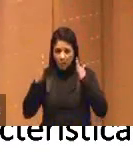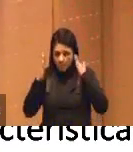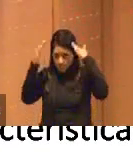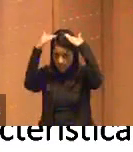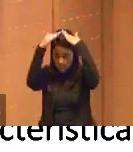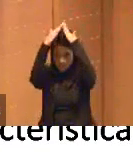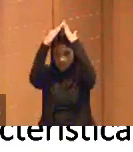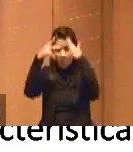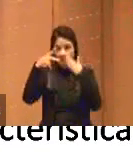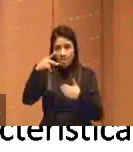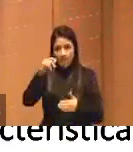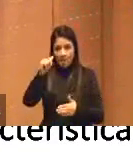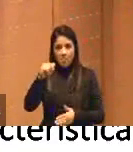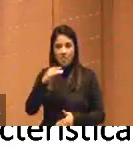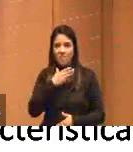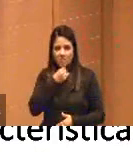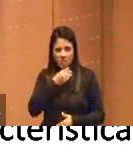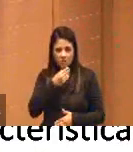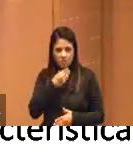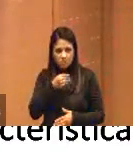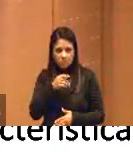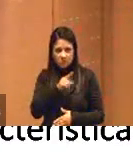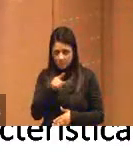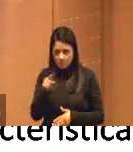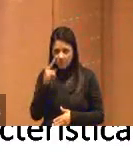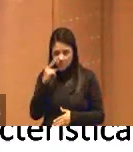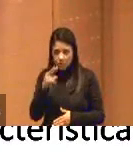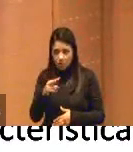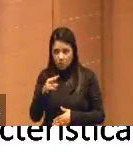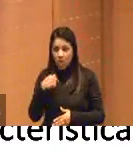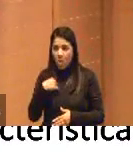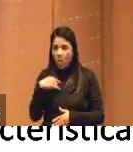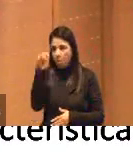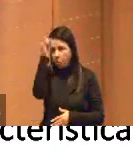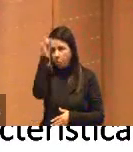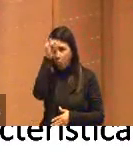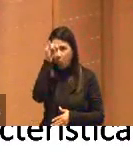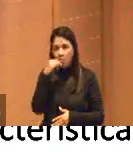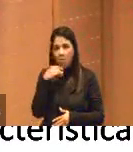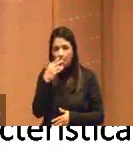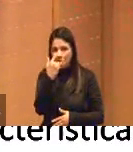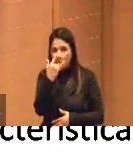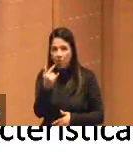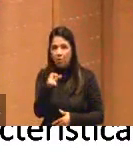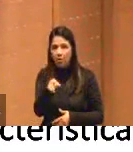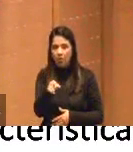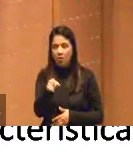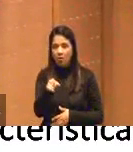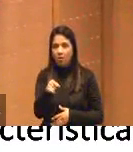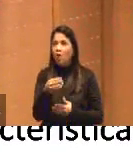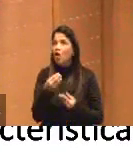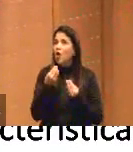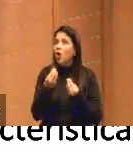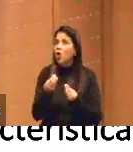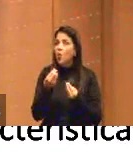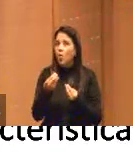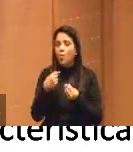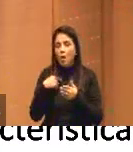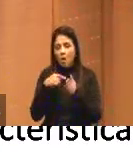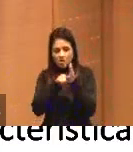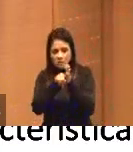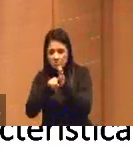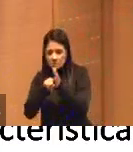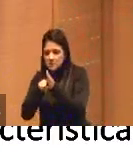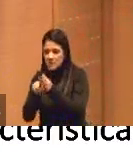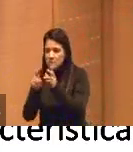que era falsa, você viu? E eu caí como um bobo naquela foto. Gente, como eu, especialista em